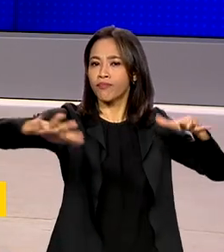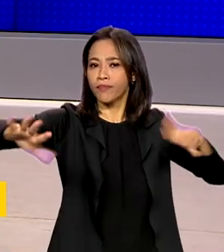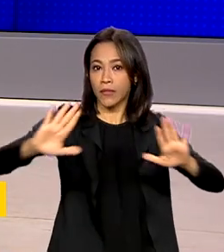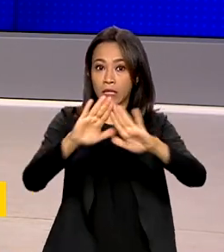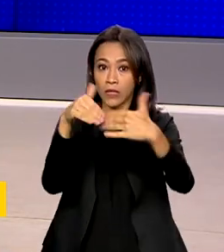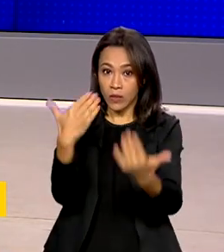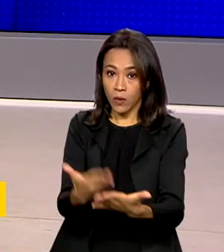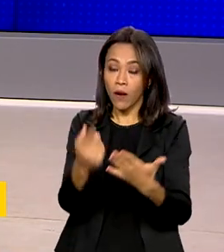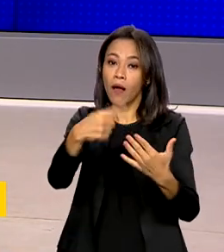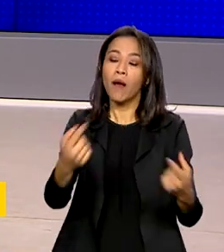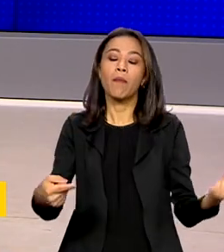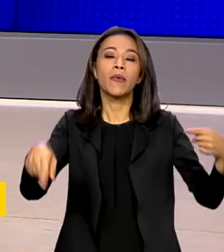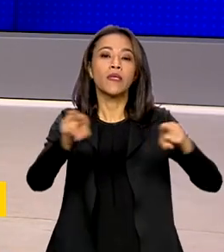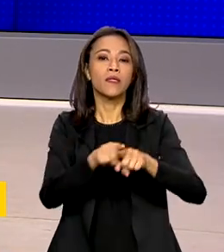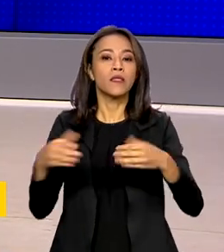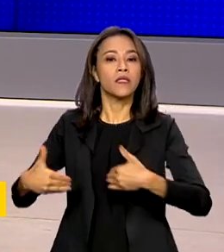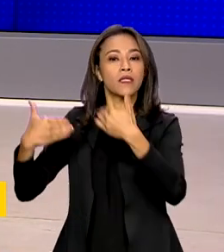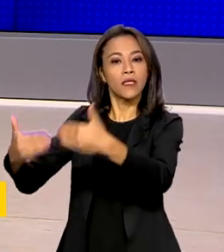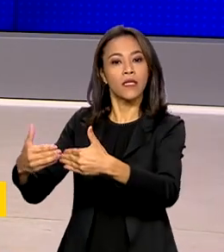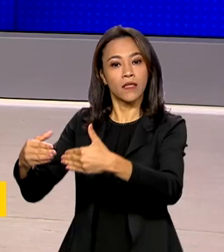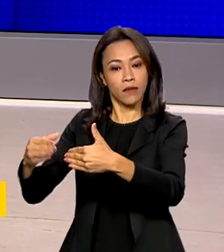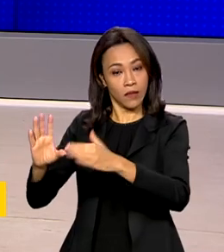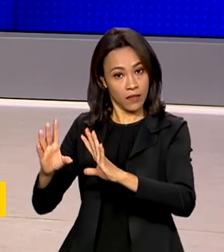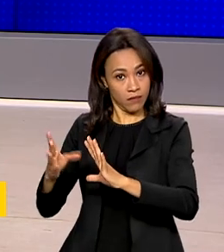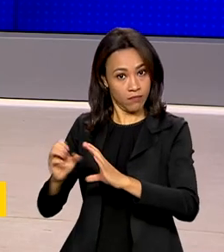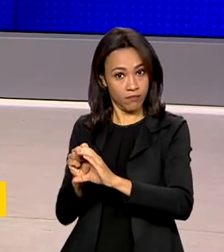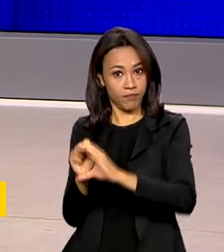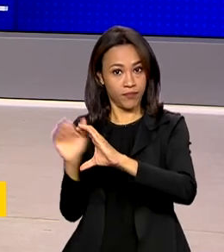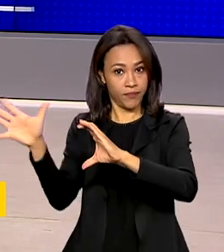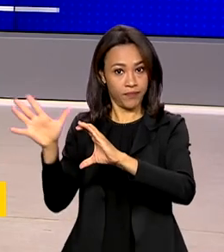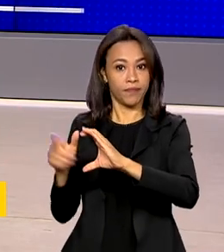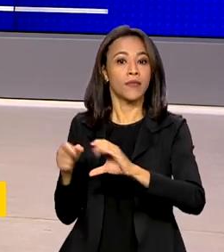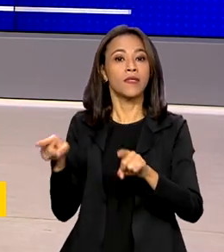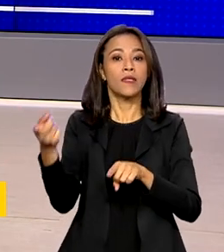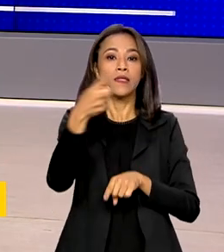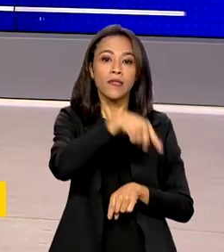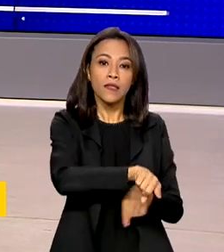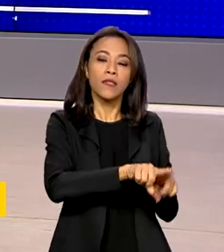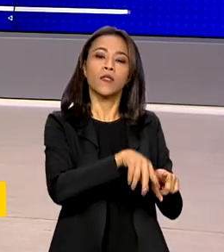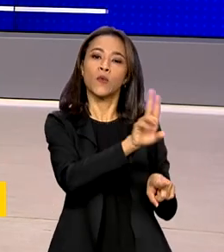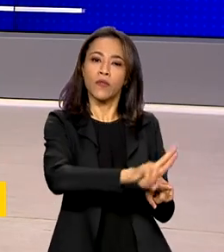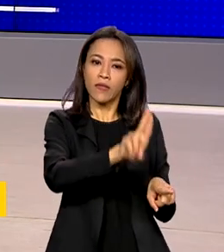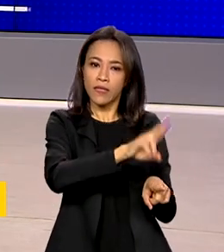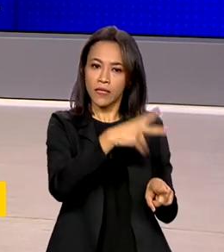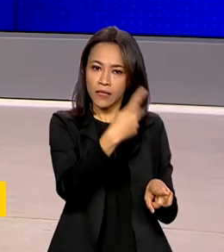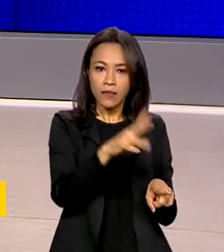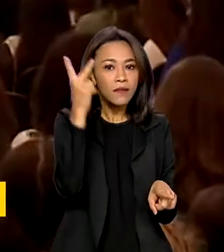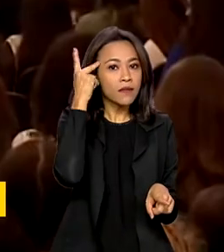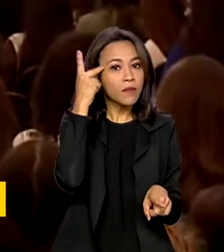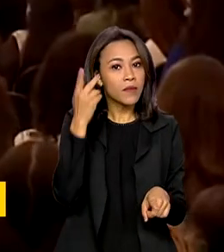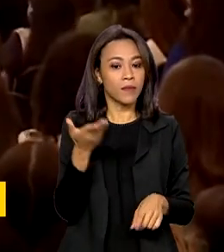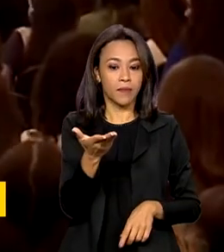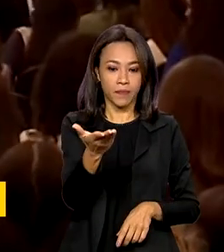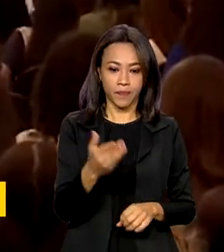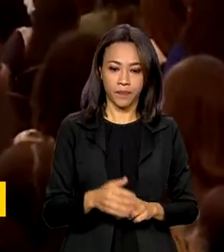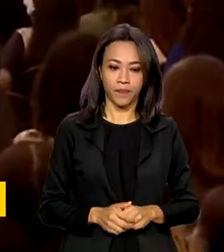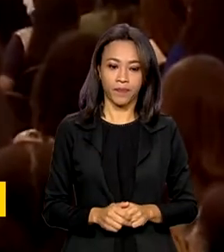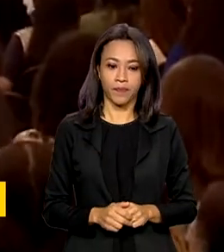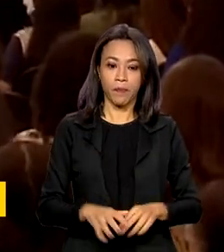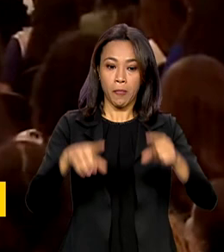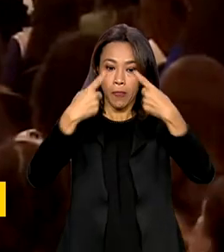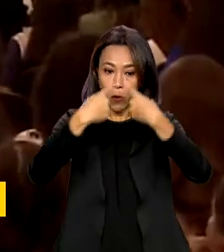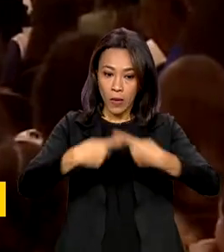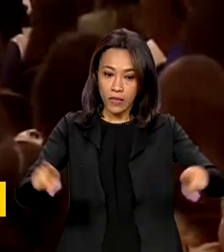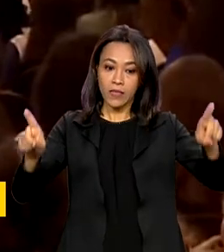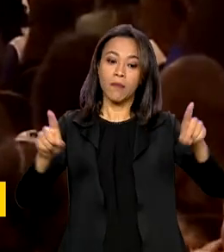parceria entre o Ministério da Ciência, Tecnologia e Inovação e a Universidade Federal de São Paulo. O lançamento